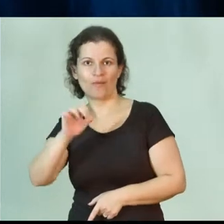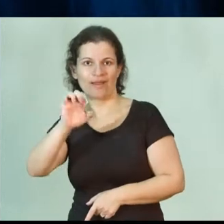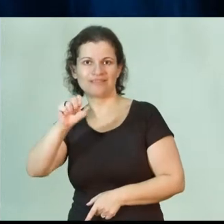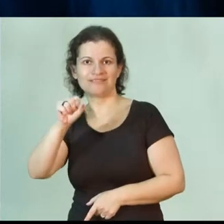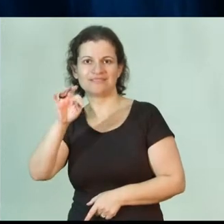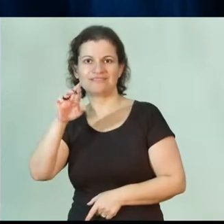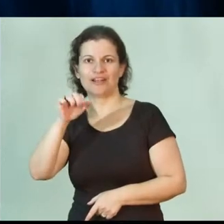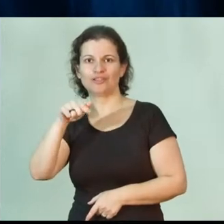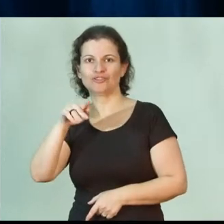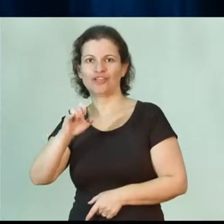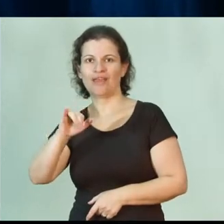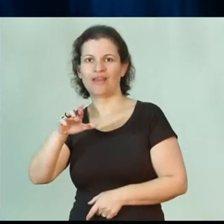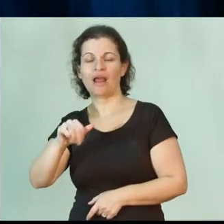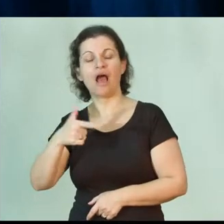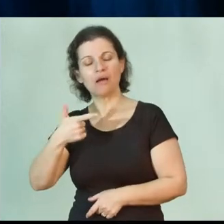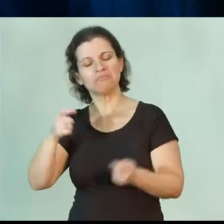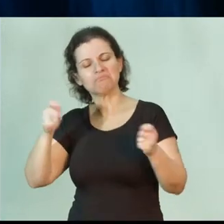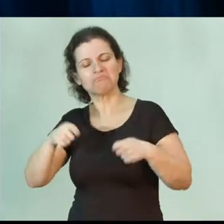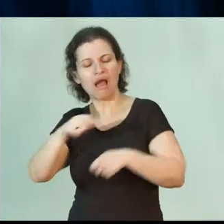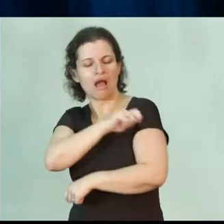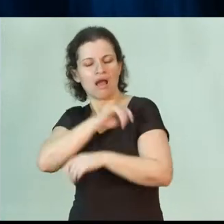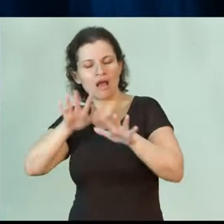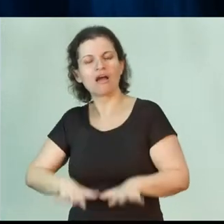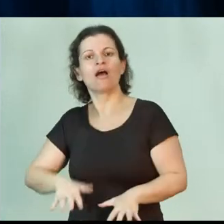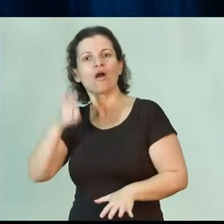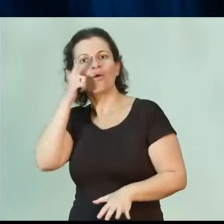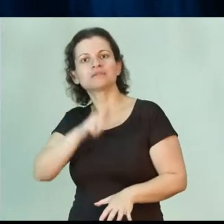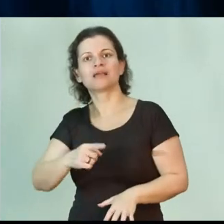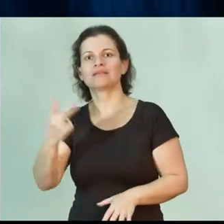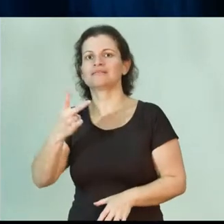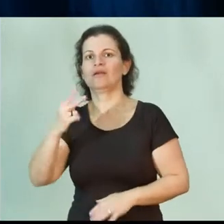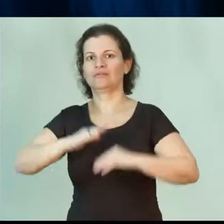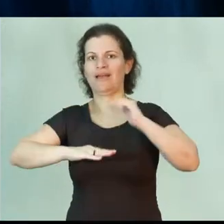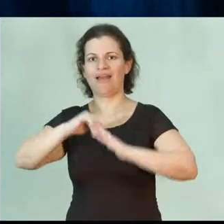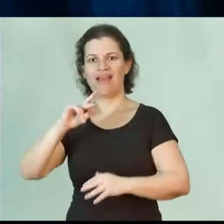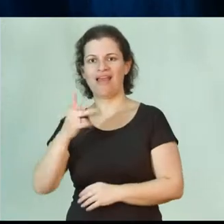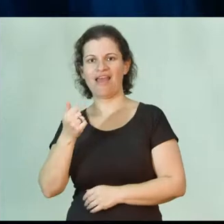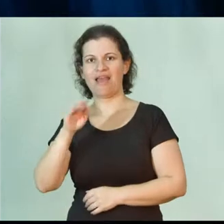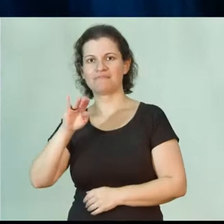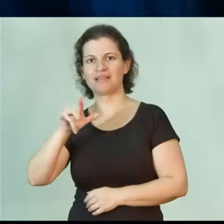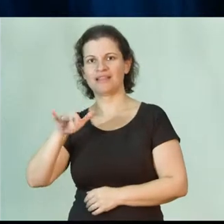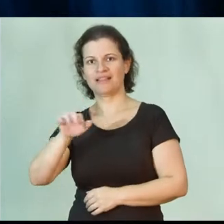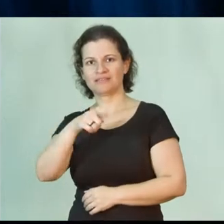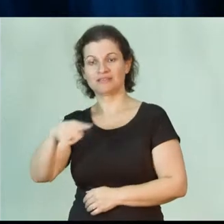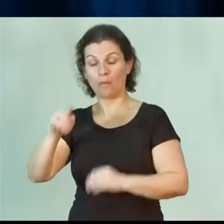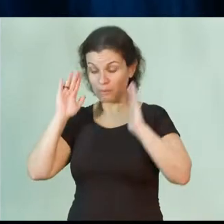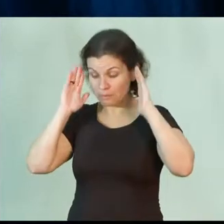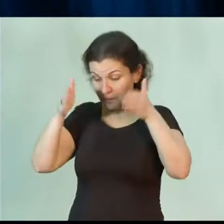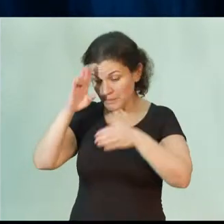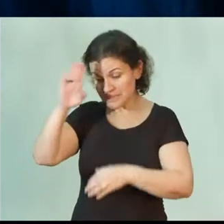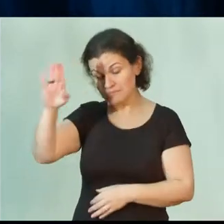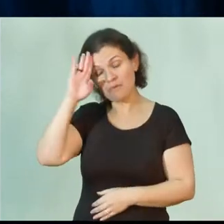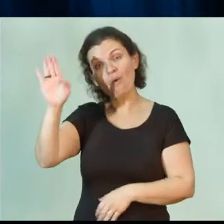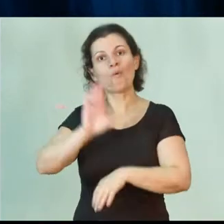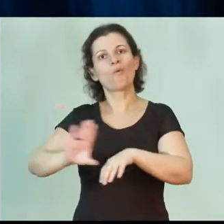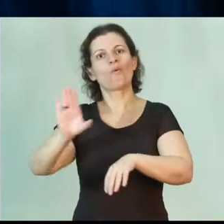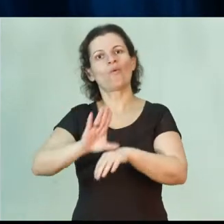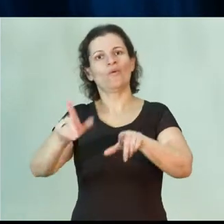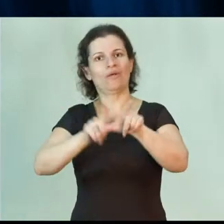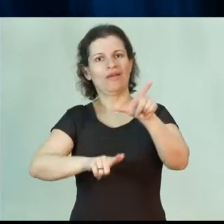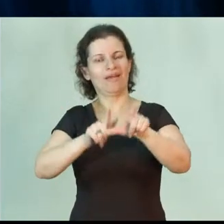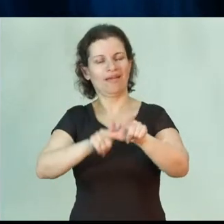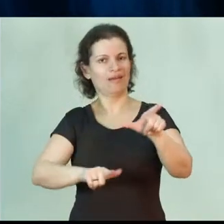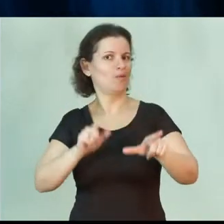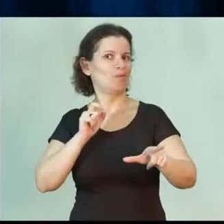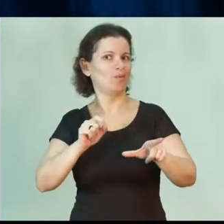possibilidade de ficar um tempo a mais e obter essa segunda habilitação. O foco principal do curso de letras